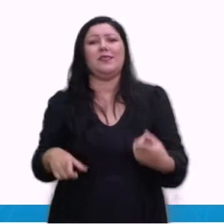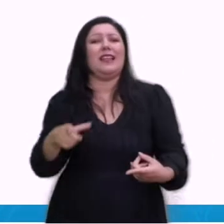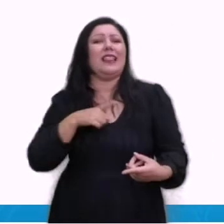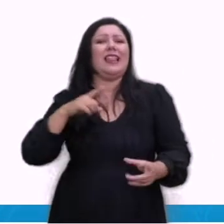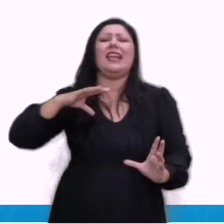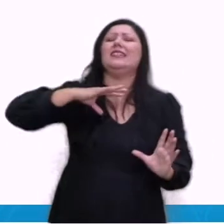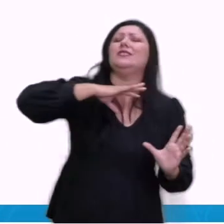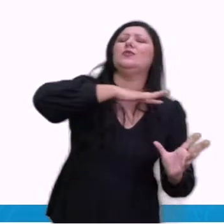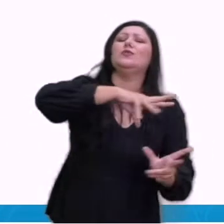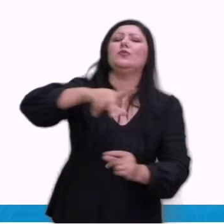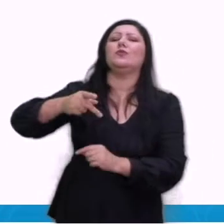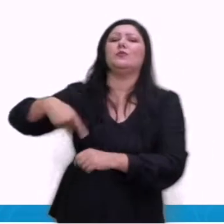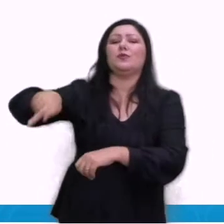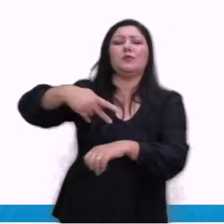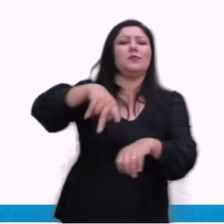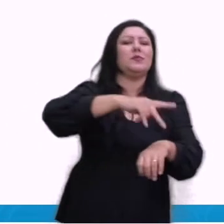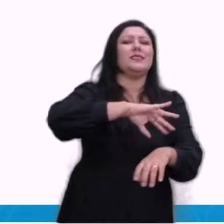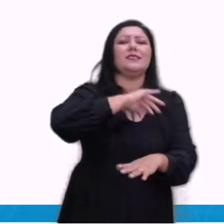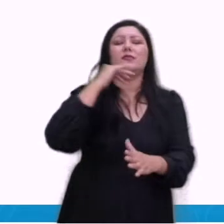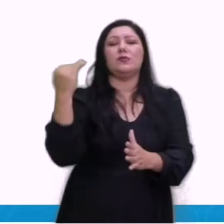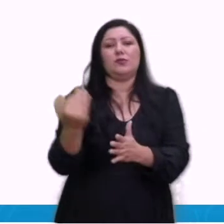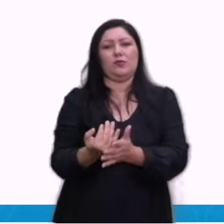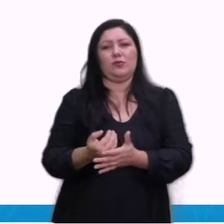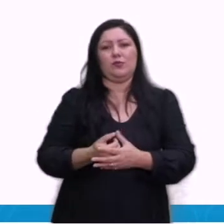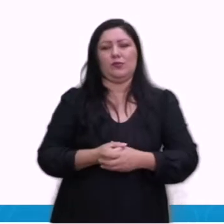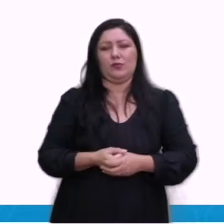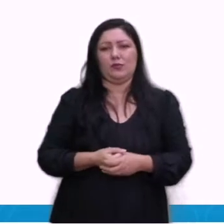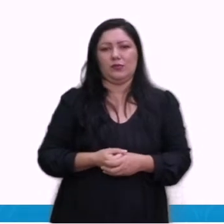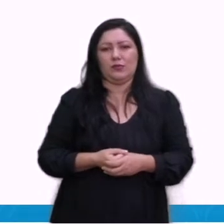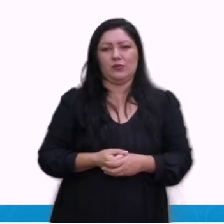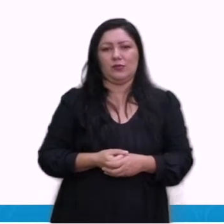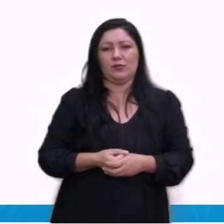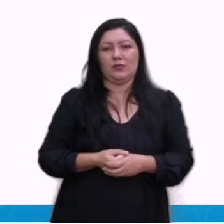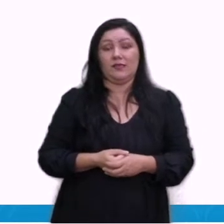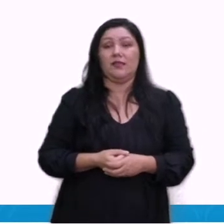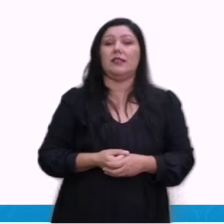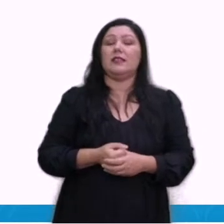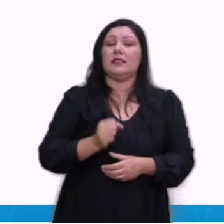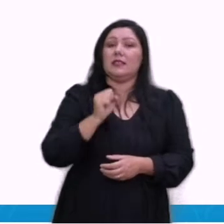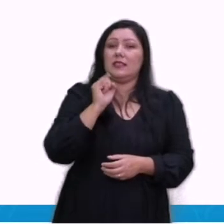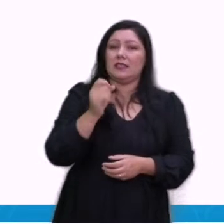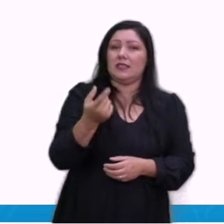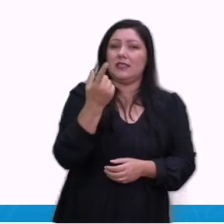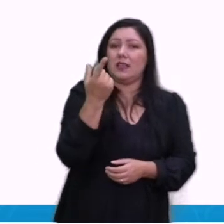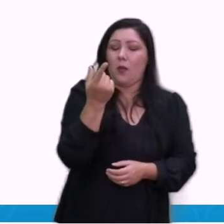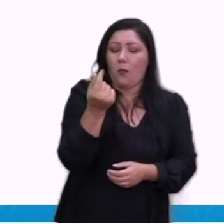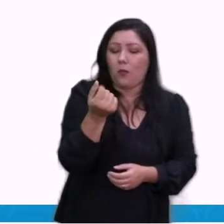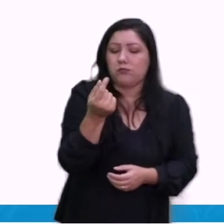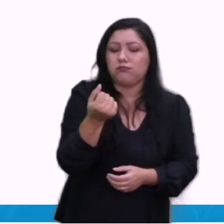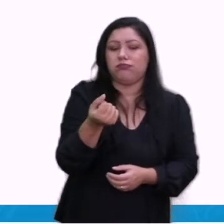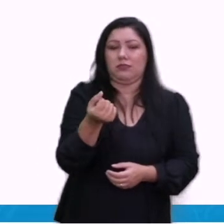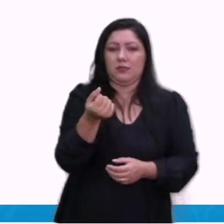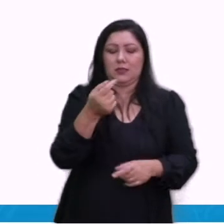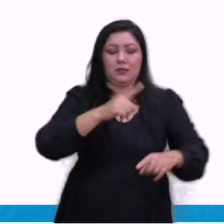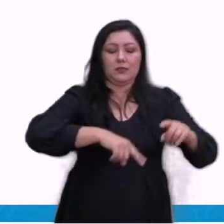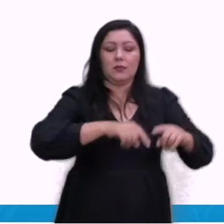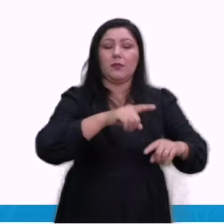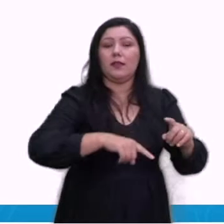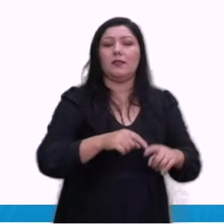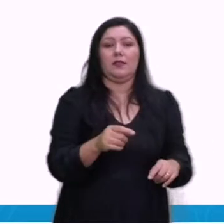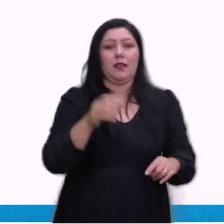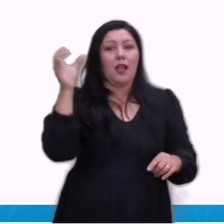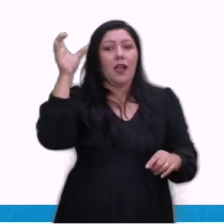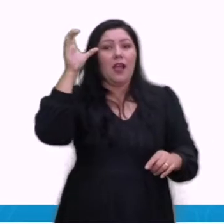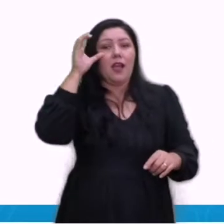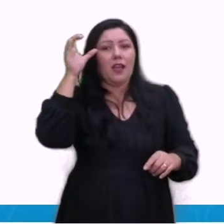todos os países. Se o preço dos produtos que estavam saindo da China rumo